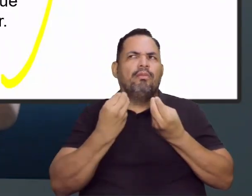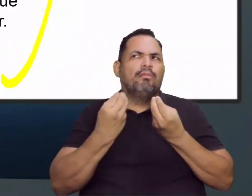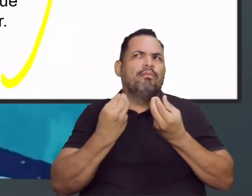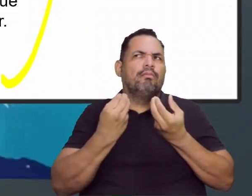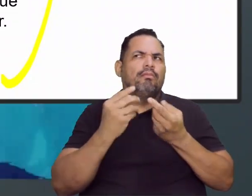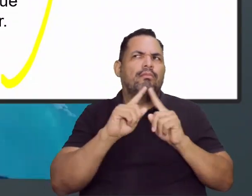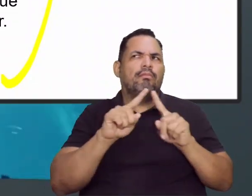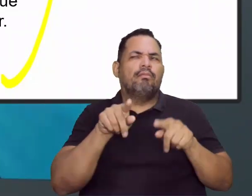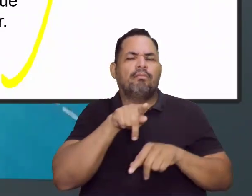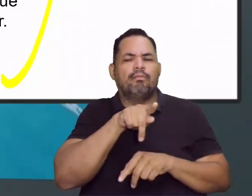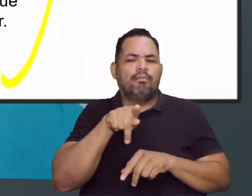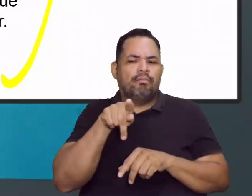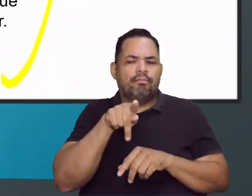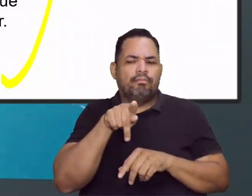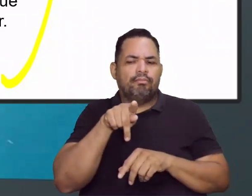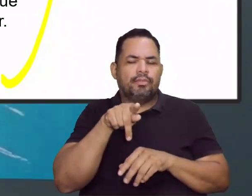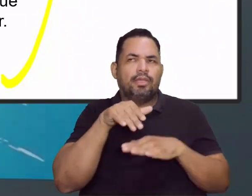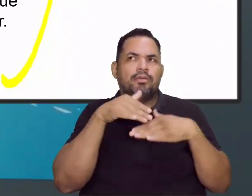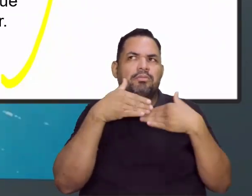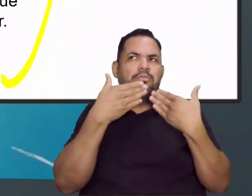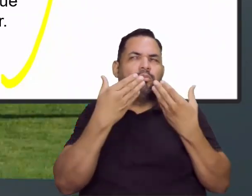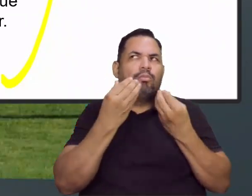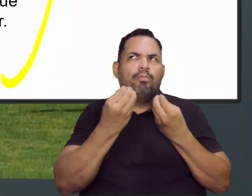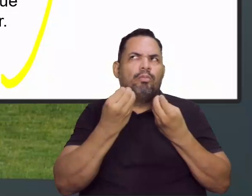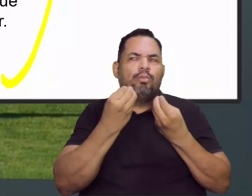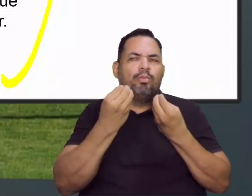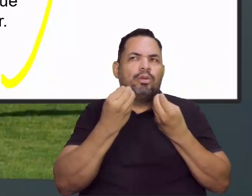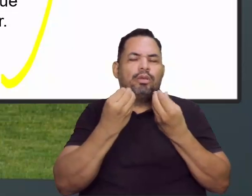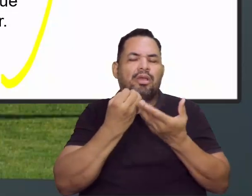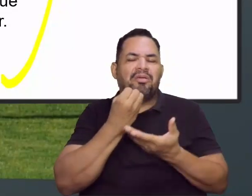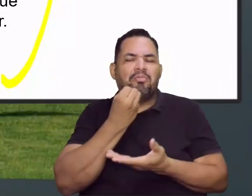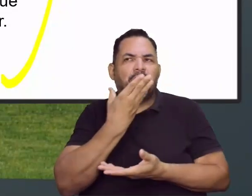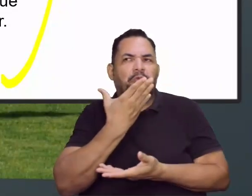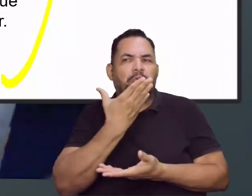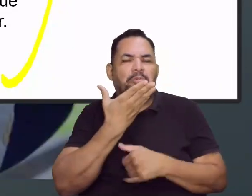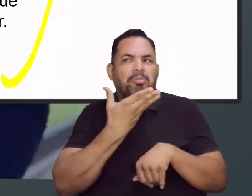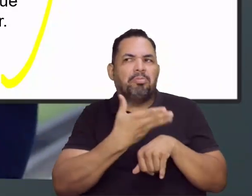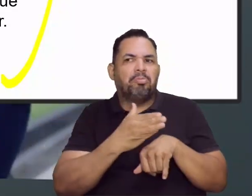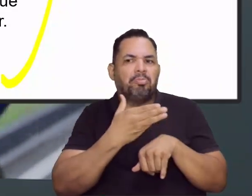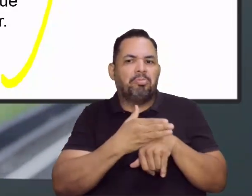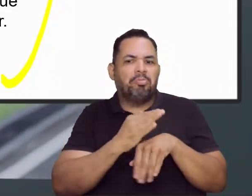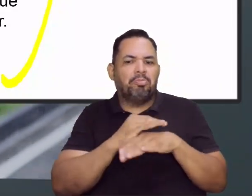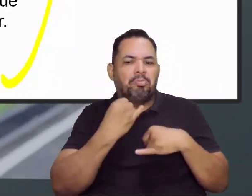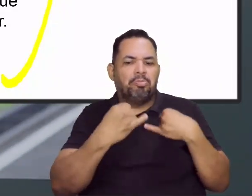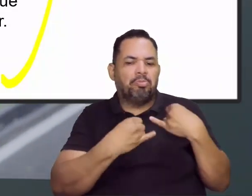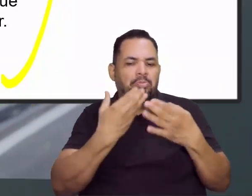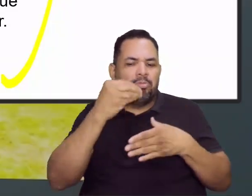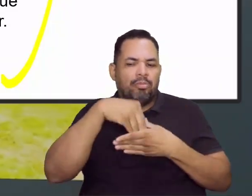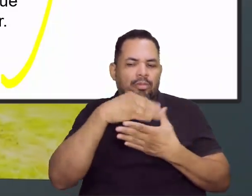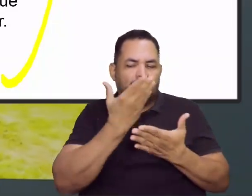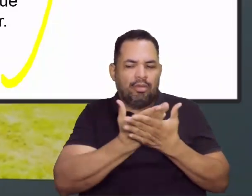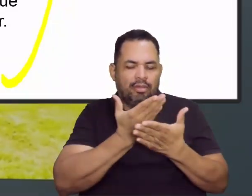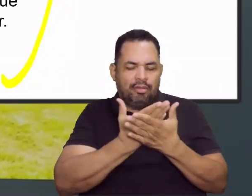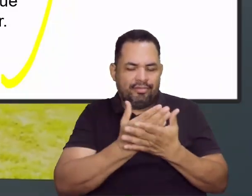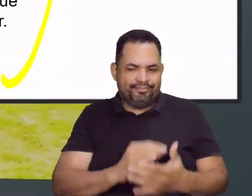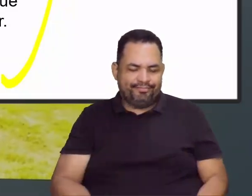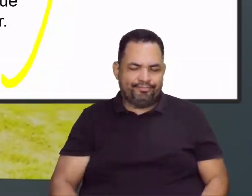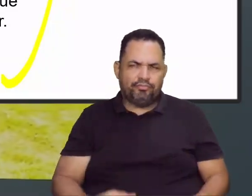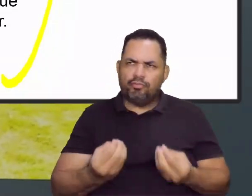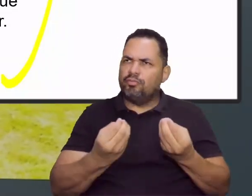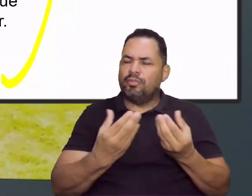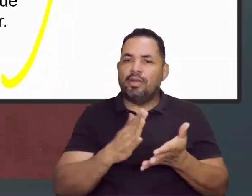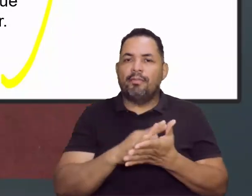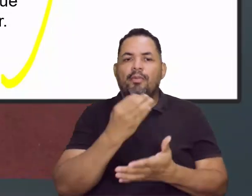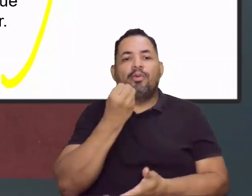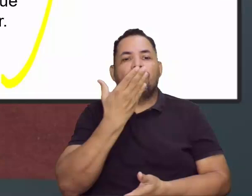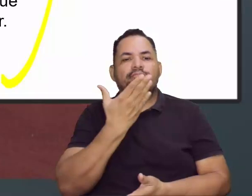mas profires, quais os benefícios da prática aí de jogos, dentro das nossas aulas, das aulas de educação física,